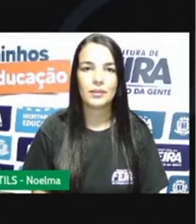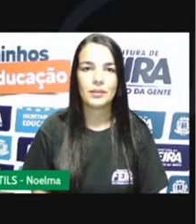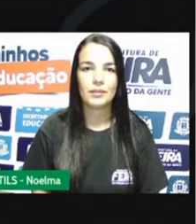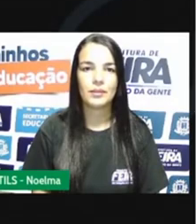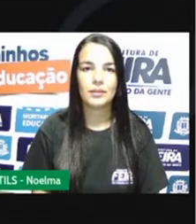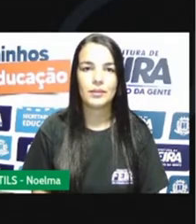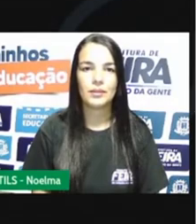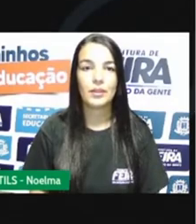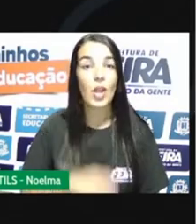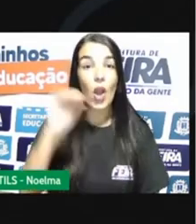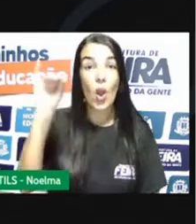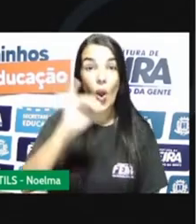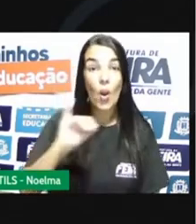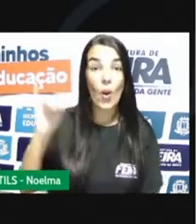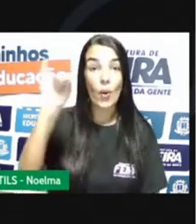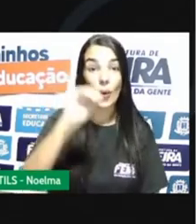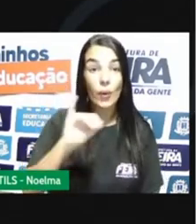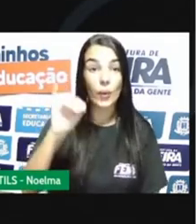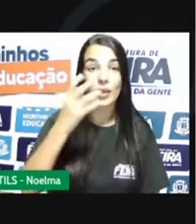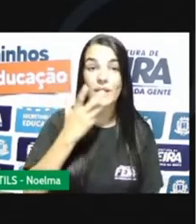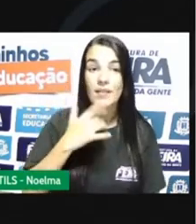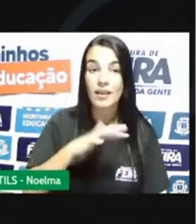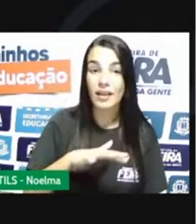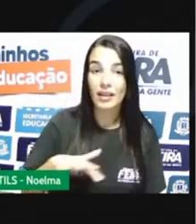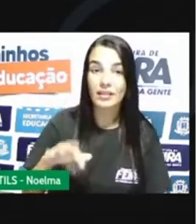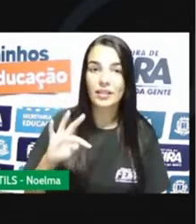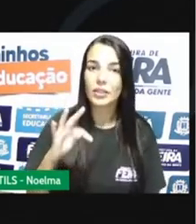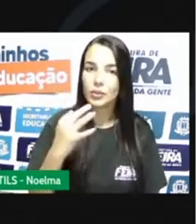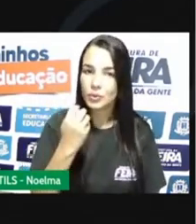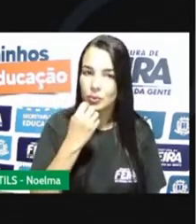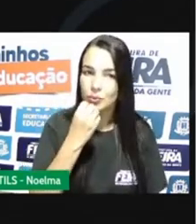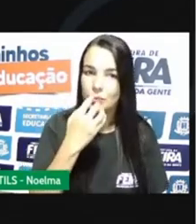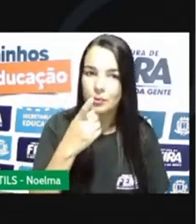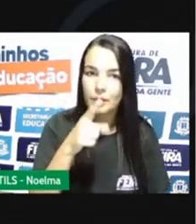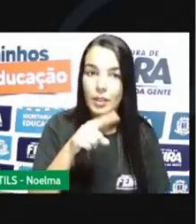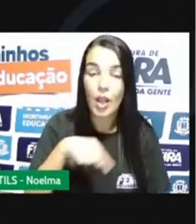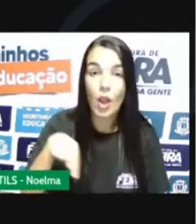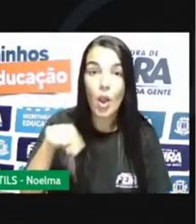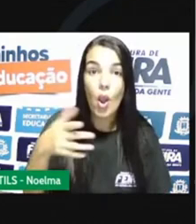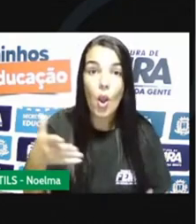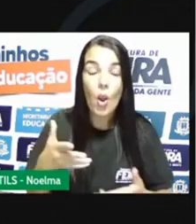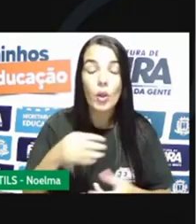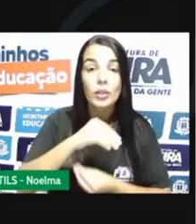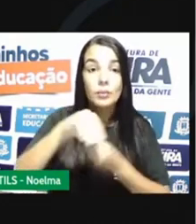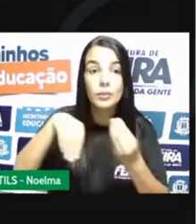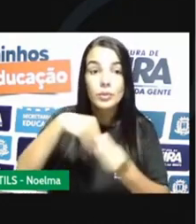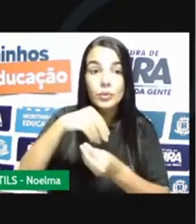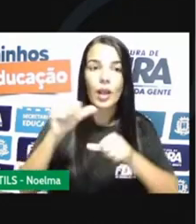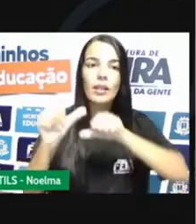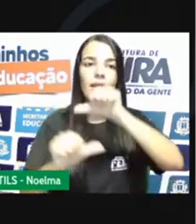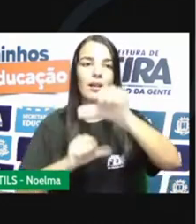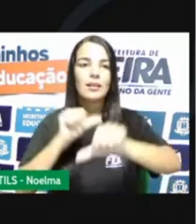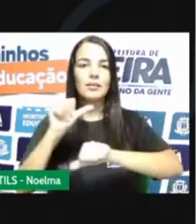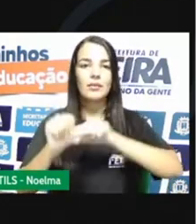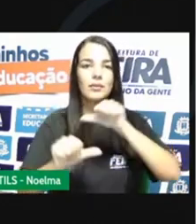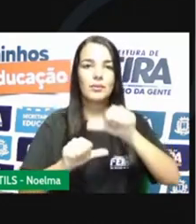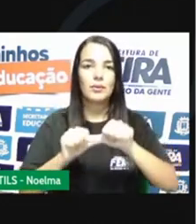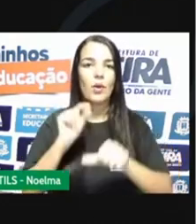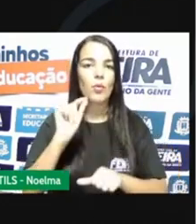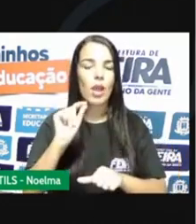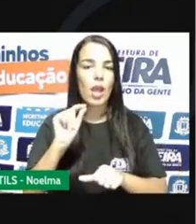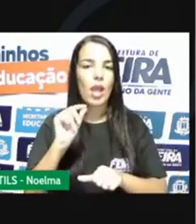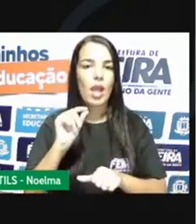Olá, crianças! Tudo bem com vocês? Hoje nós vamos falar sobre misturas e transformações. As